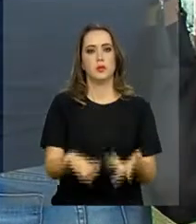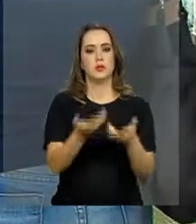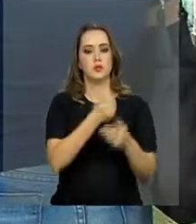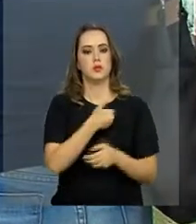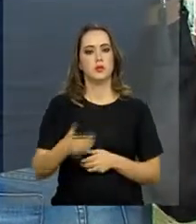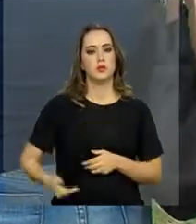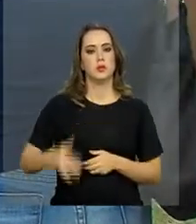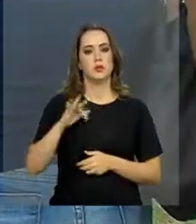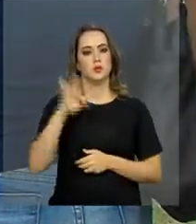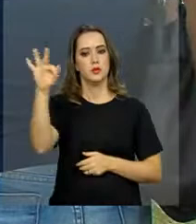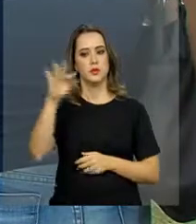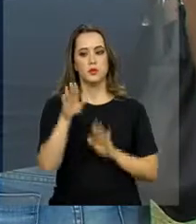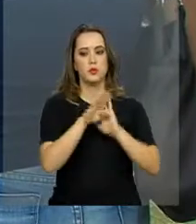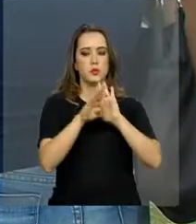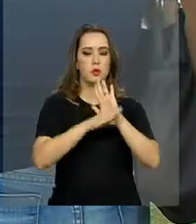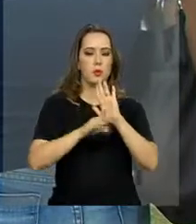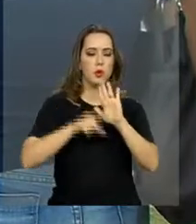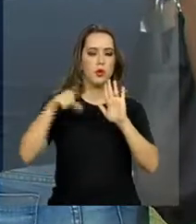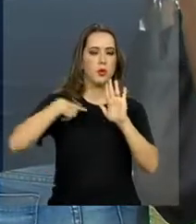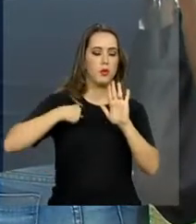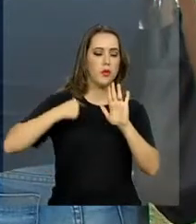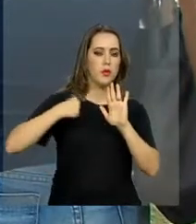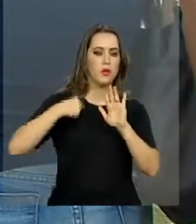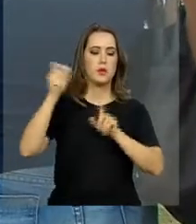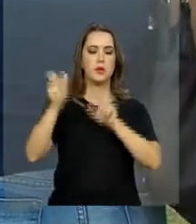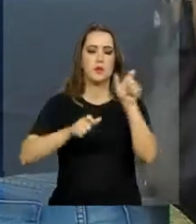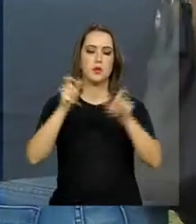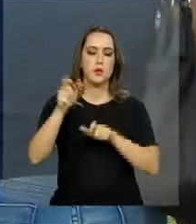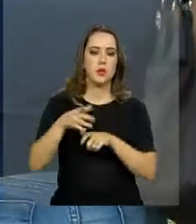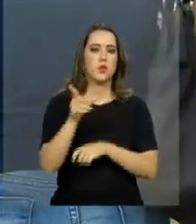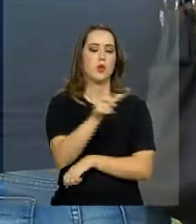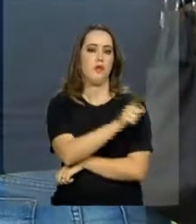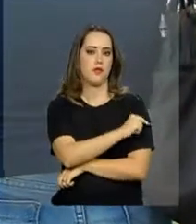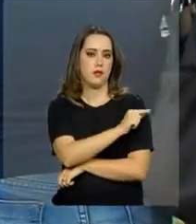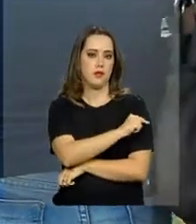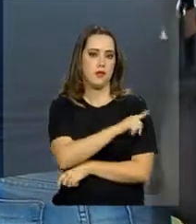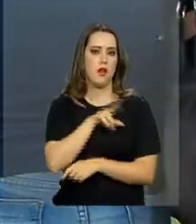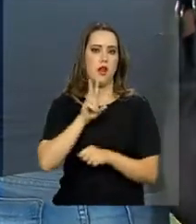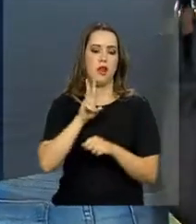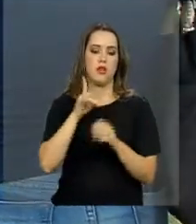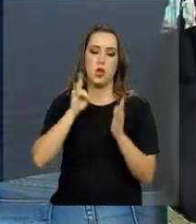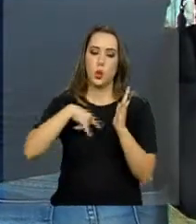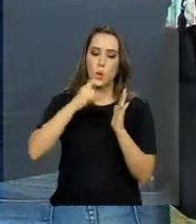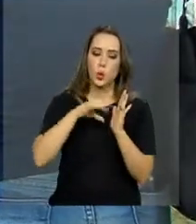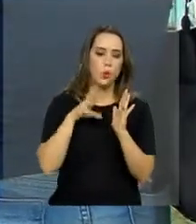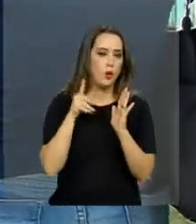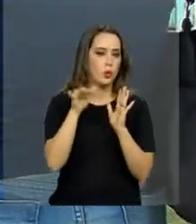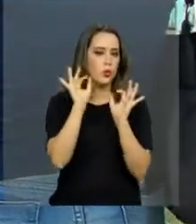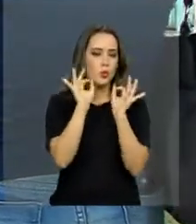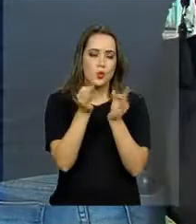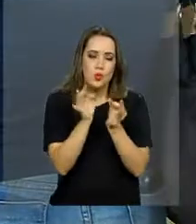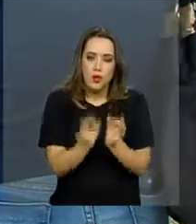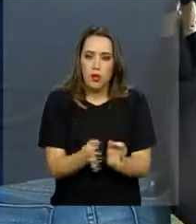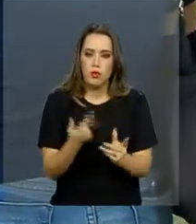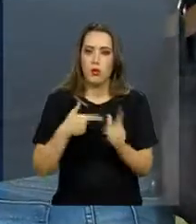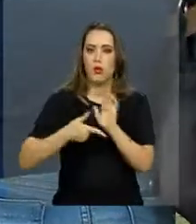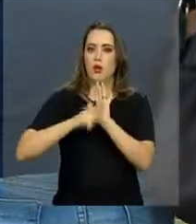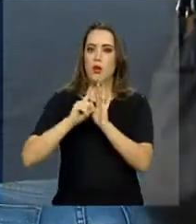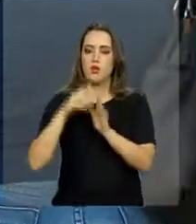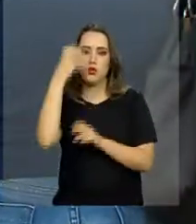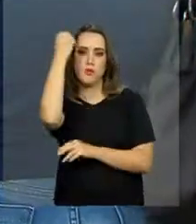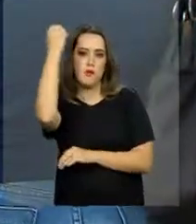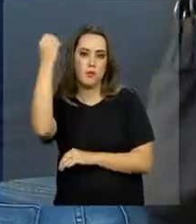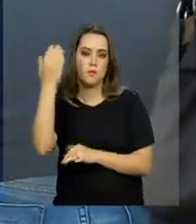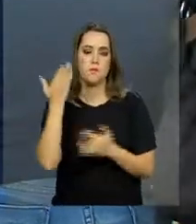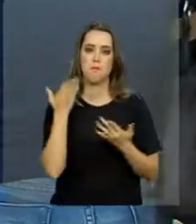federal. O programa é voluntário e os imigrantes são vacinados e têm os documentos regularizados antes de seguir